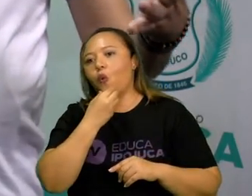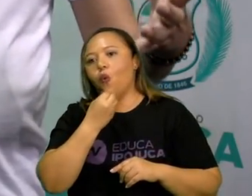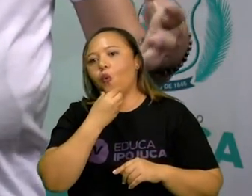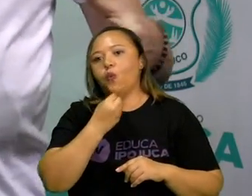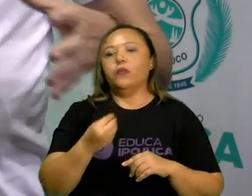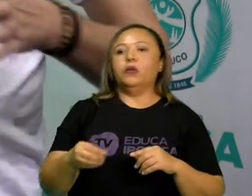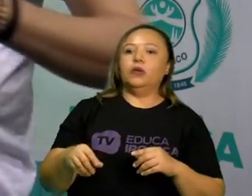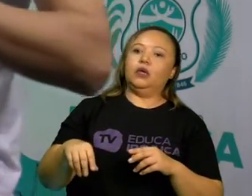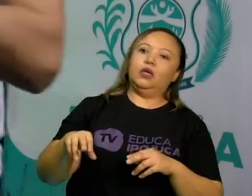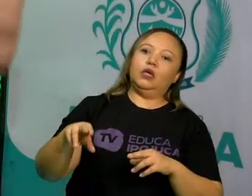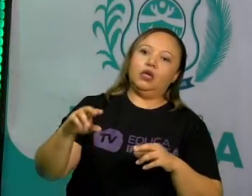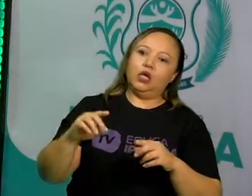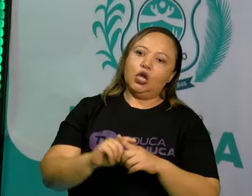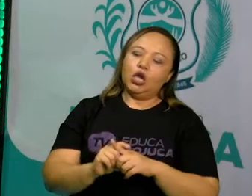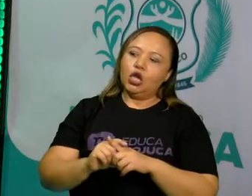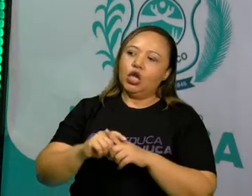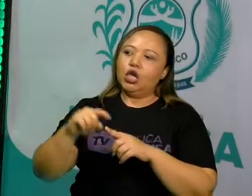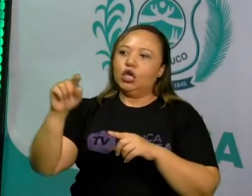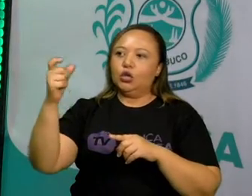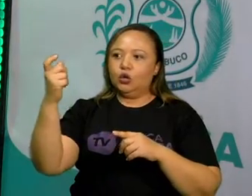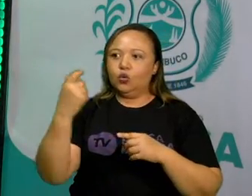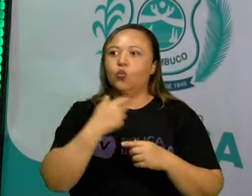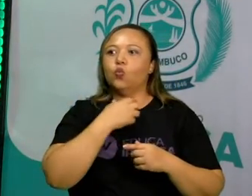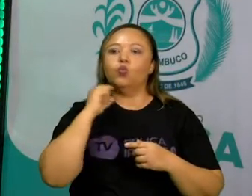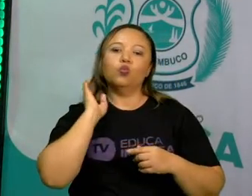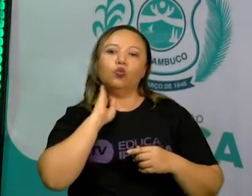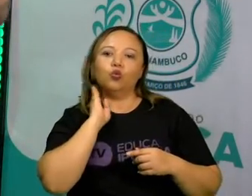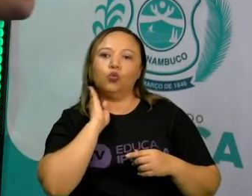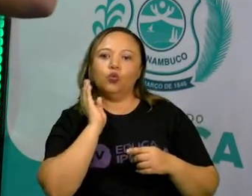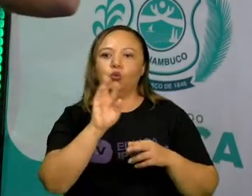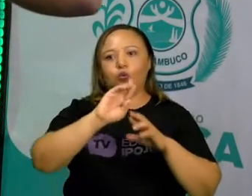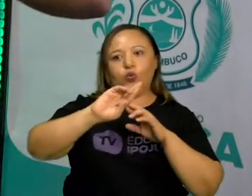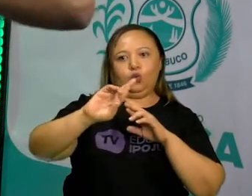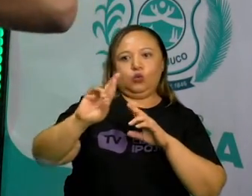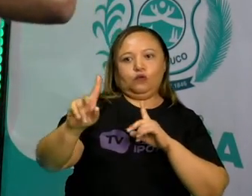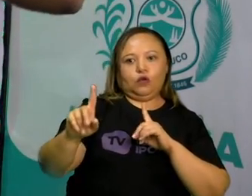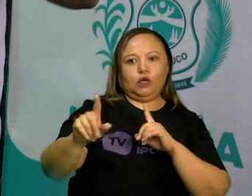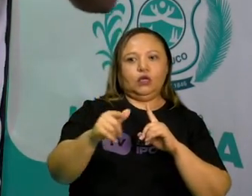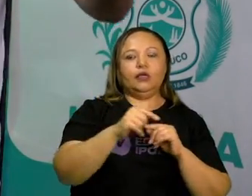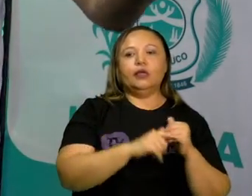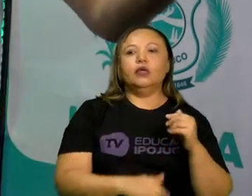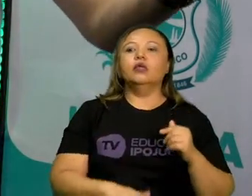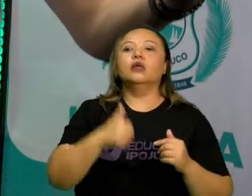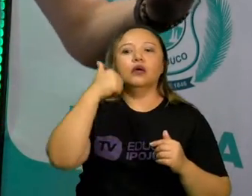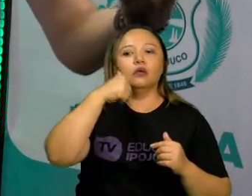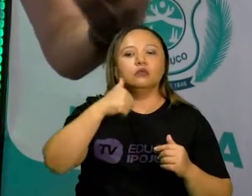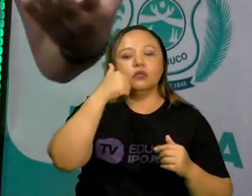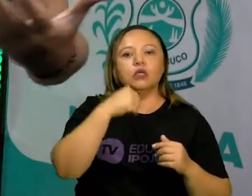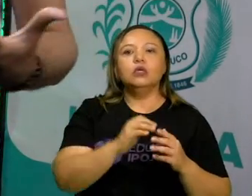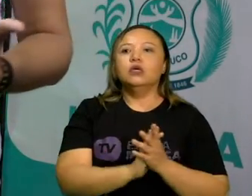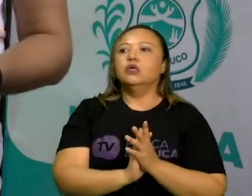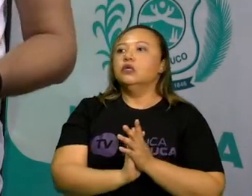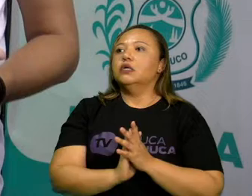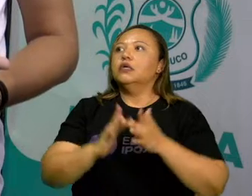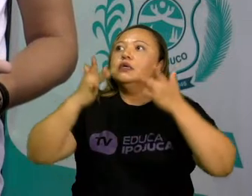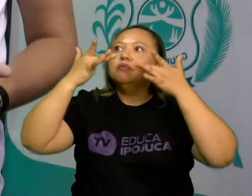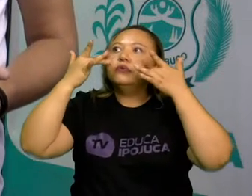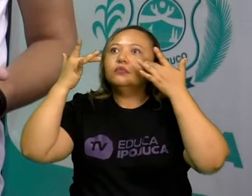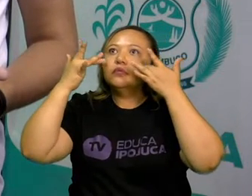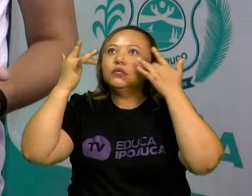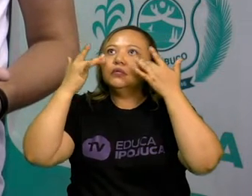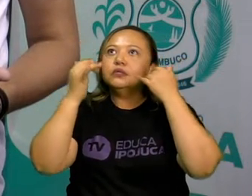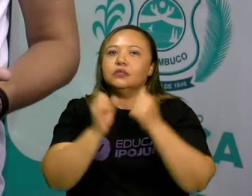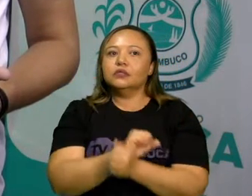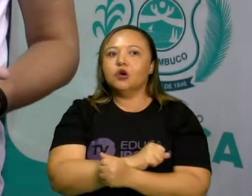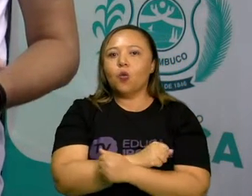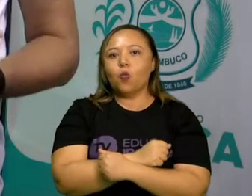específicos, as mulheres têm tons específicos, e é um grande espetáculo de artes cênicas também.